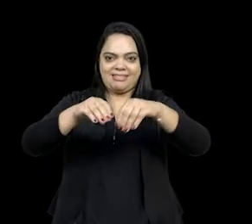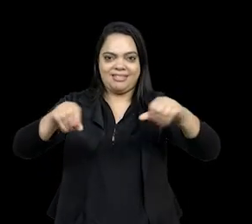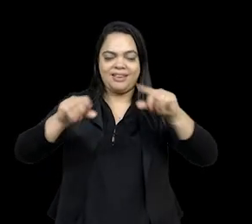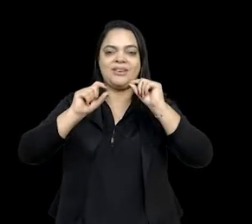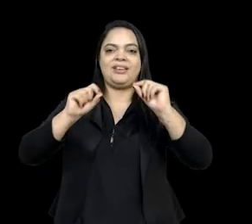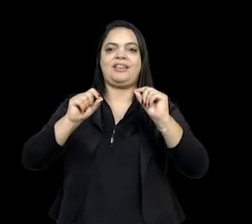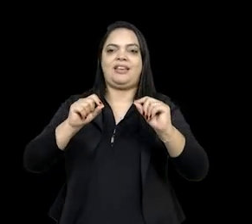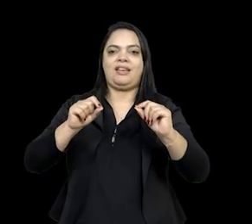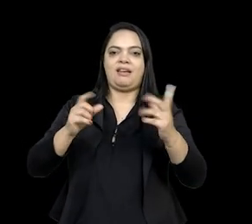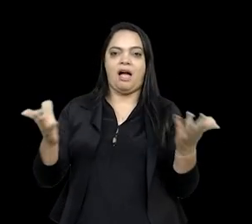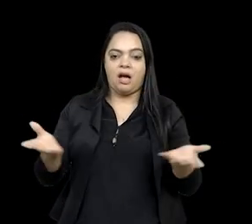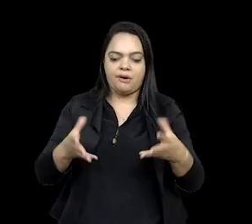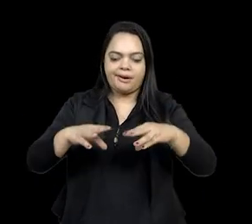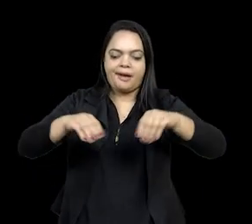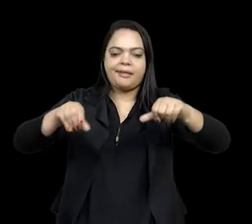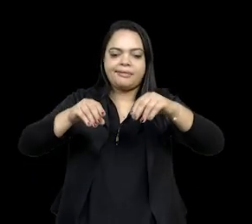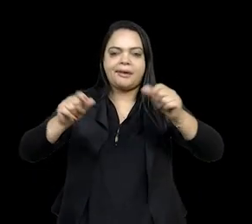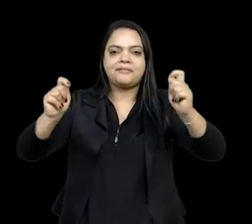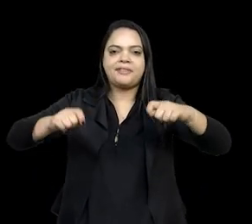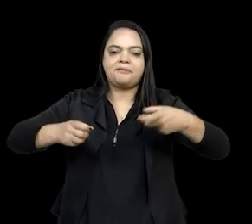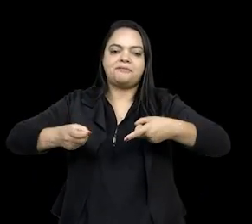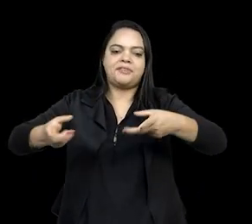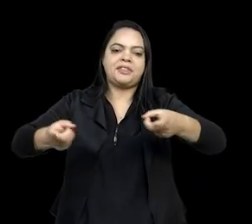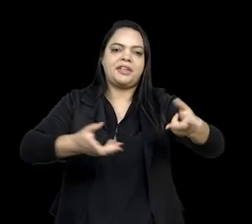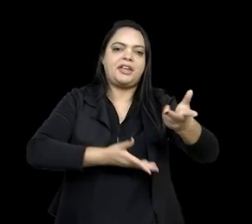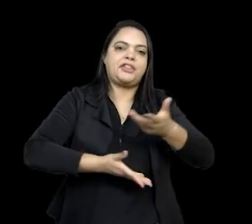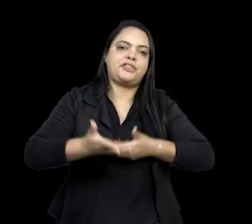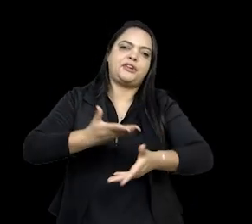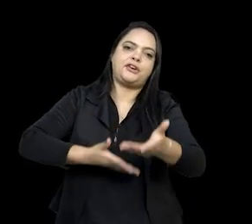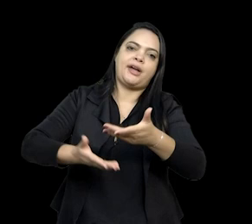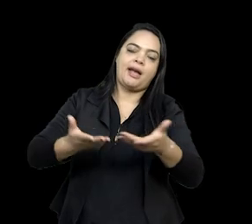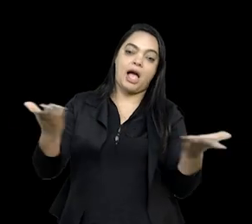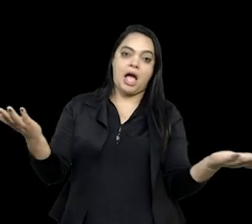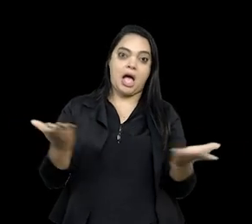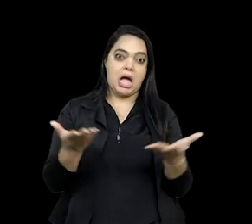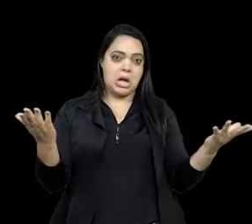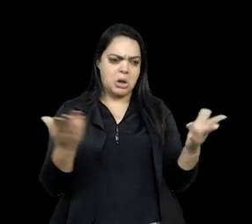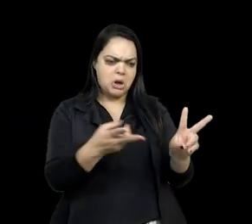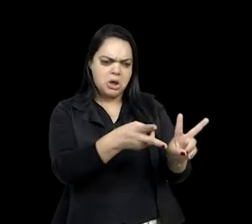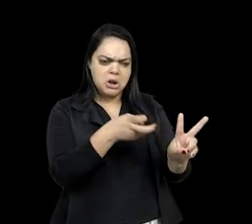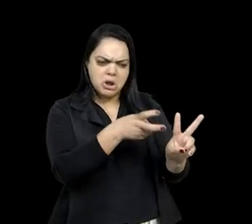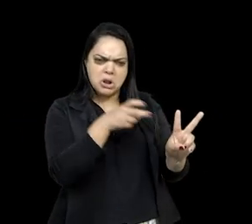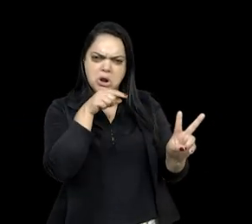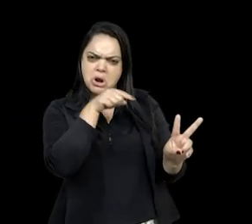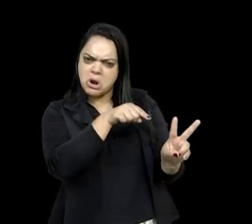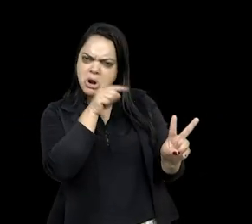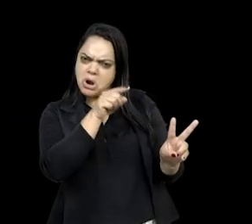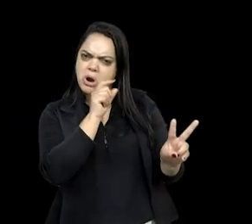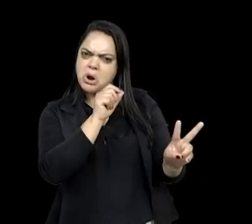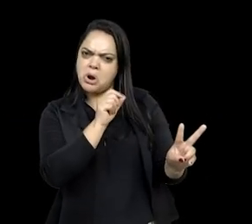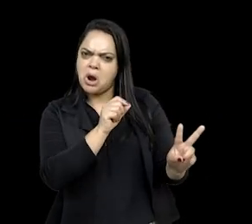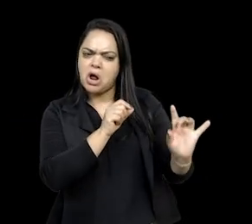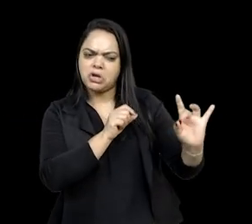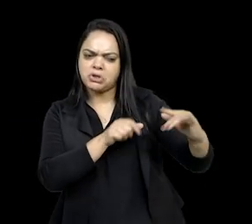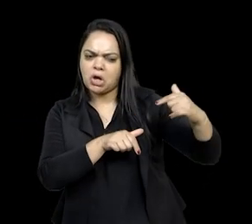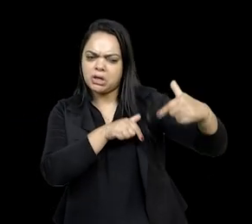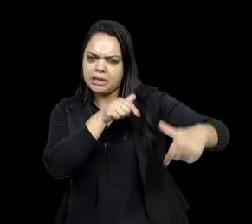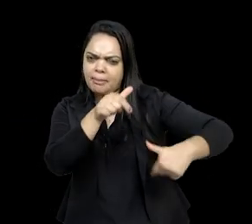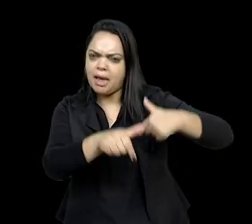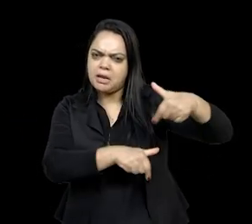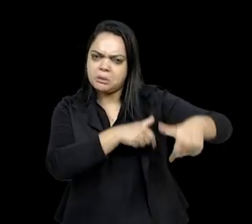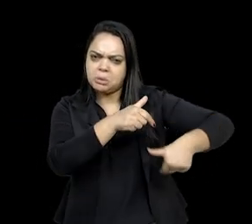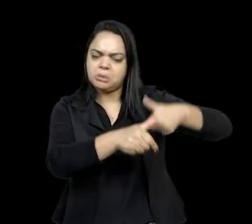a terra passou a ser mercadoria e com isso a questão indígena, ela deixou de ser uma questão de trabalho, como era na